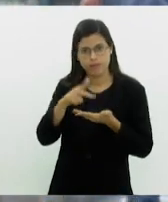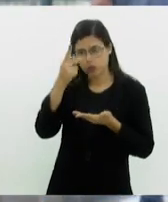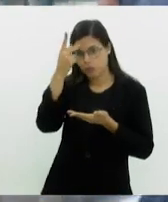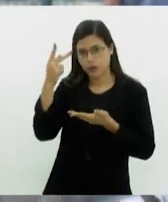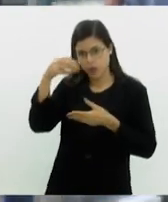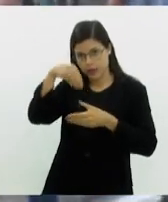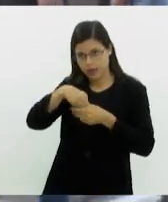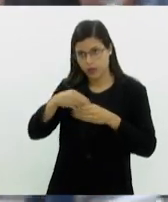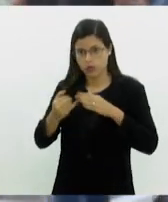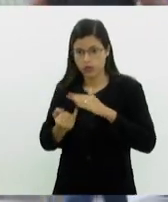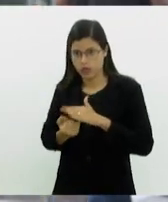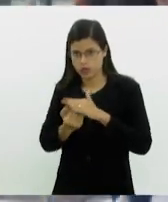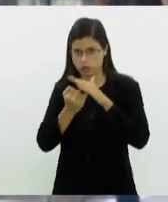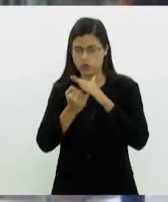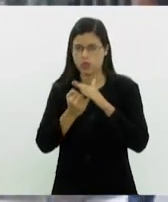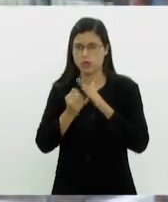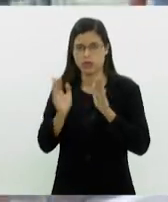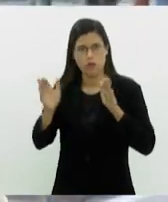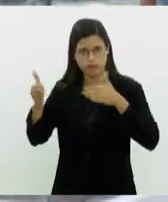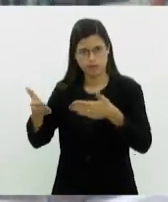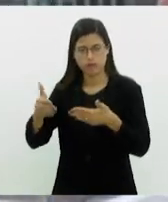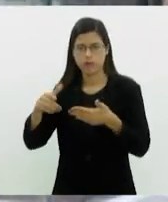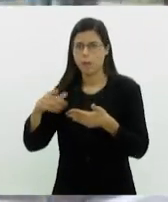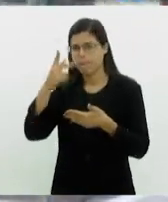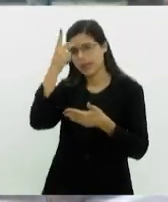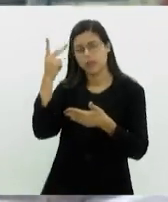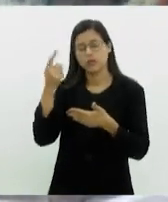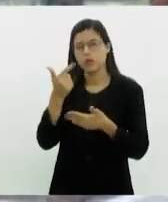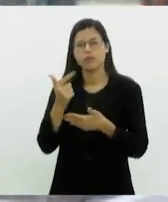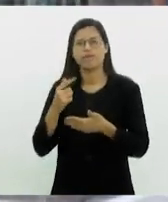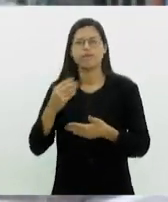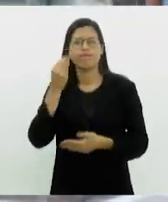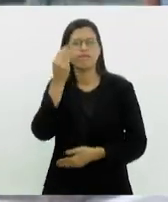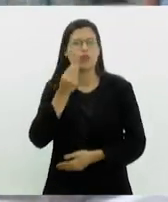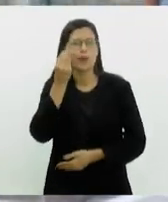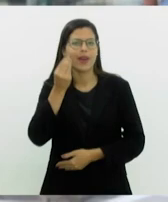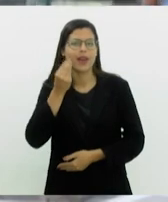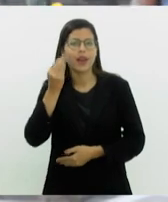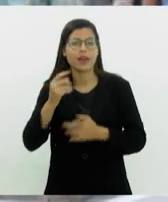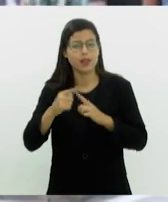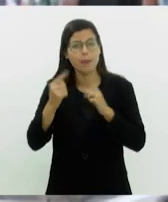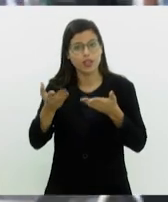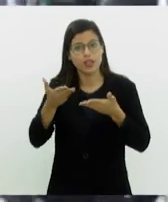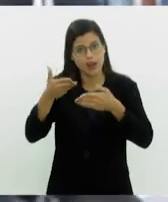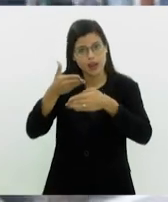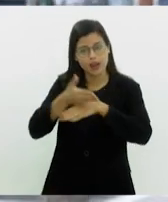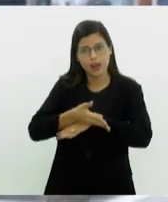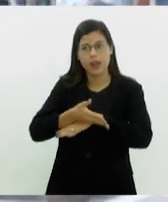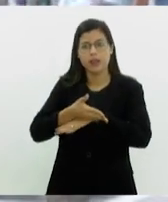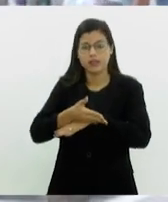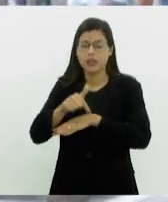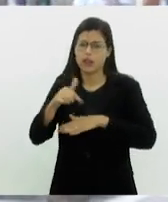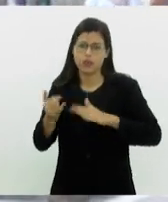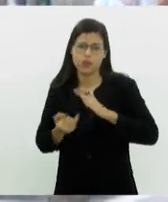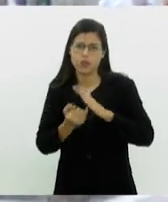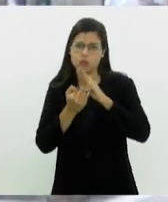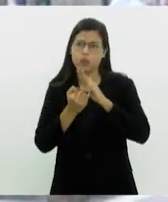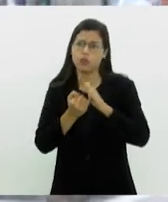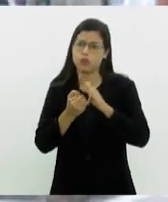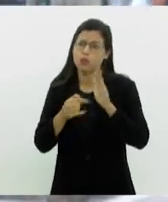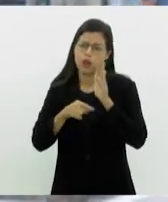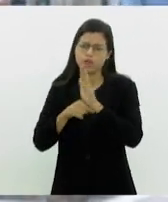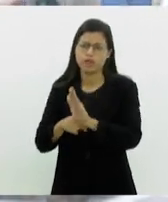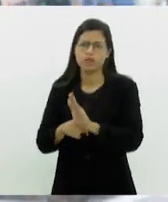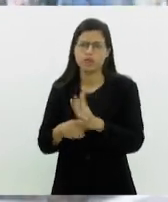Helper, especificamente, são pessoas que não têm experiência voluntária, mas querem entrar nesse mundo. E a Free Helper acaba sendo uma plataforma, né? Por